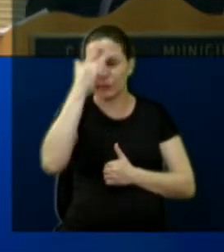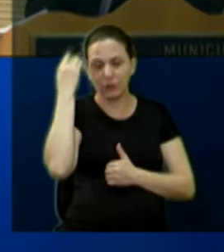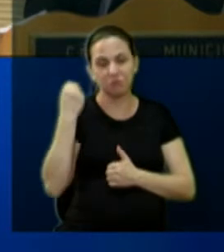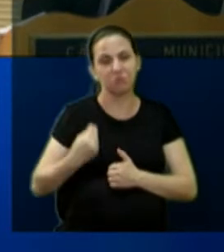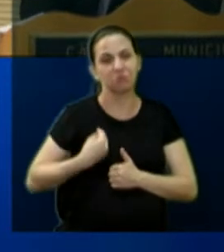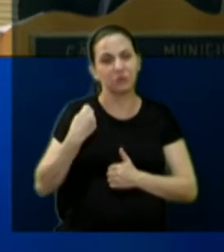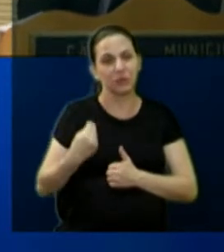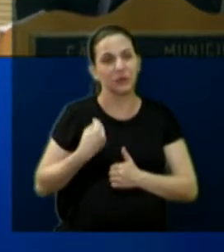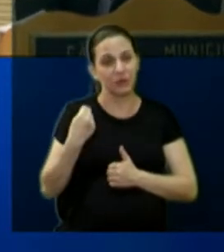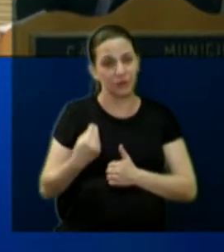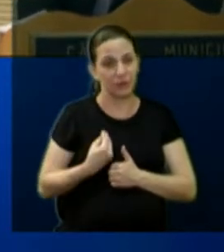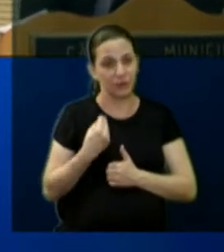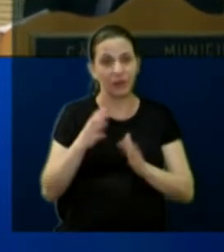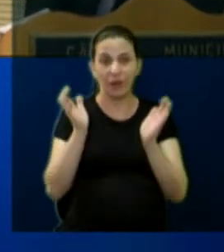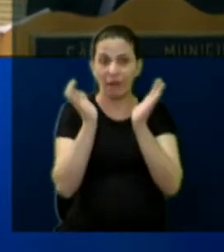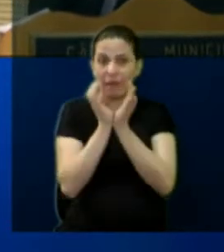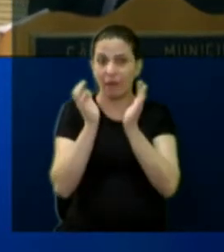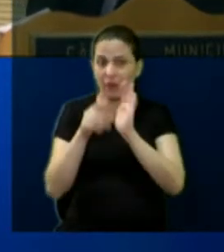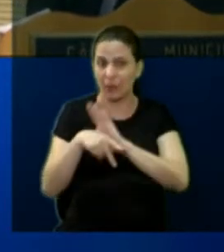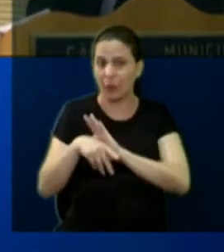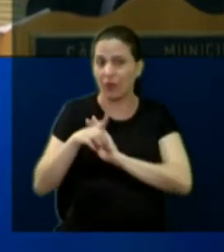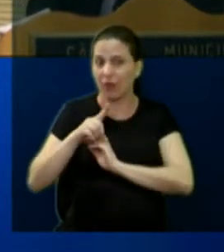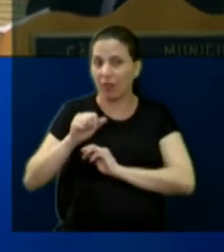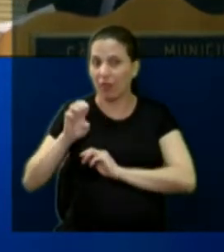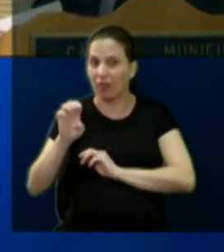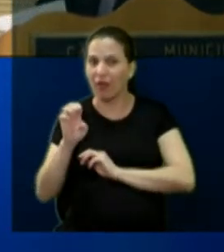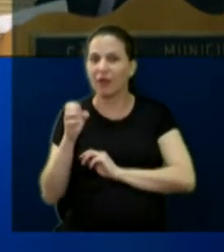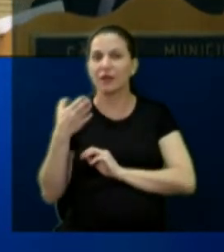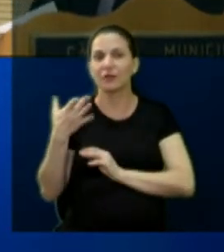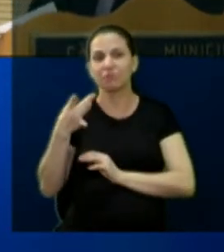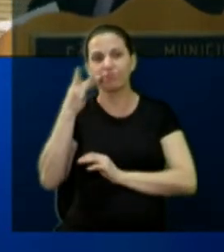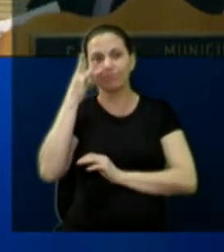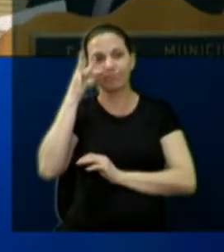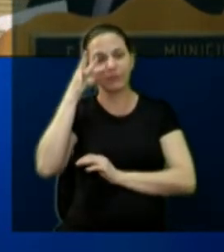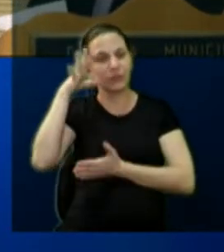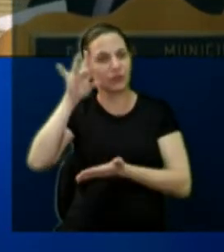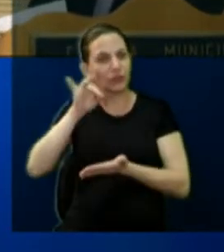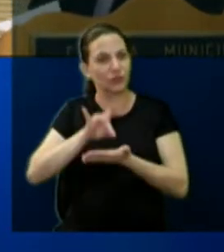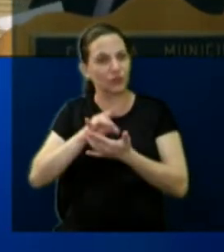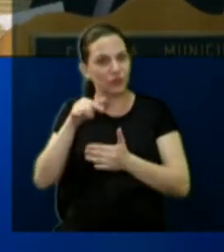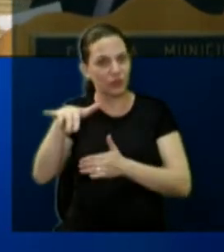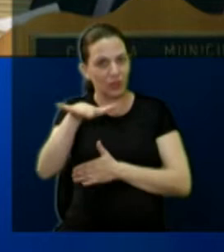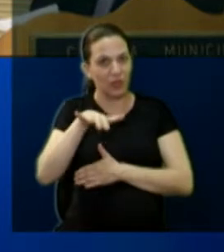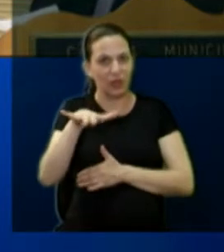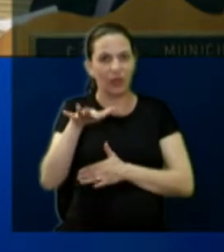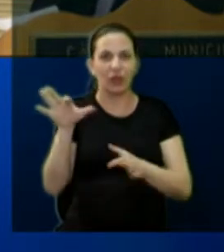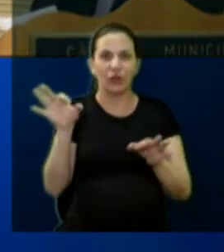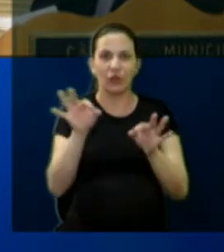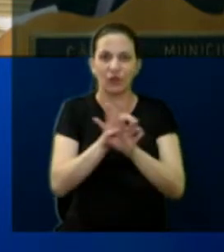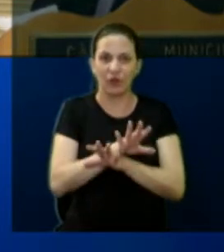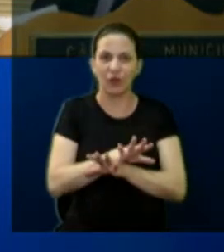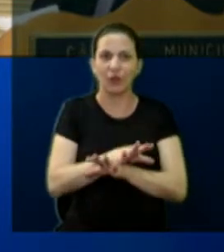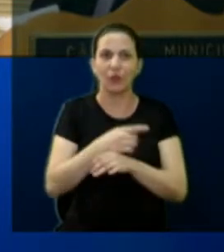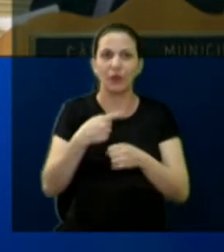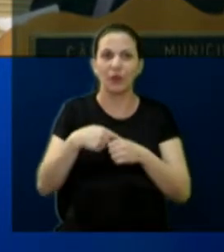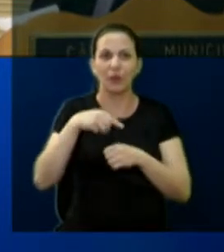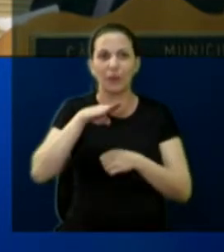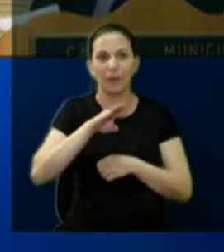Carlão, enfim, toda a equipe do DAE que esteve presente naquela, ali no final do Jardim Brasil.